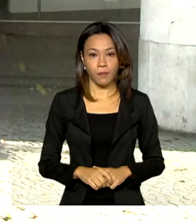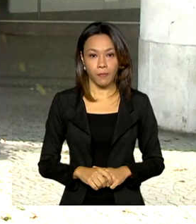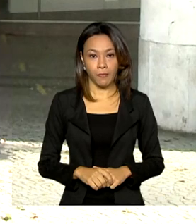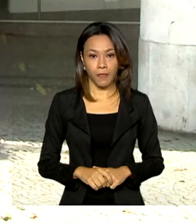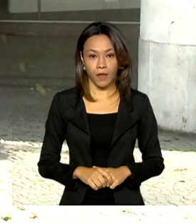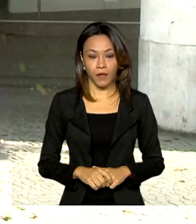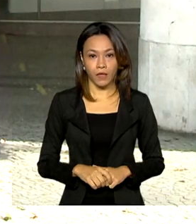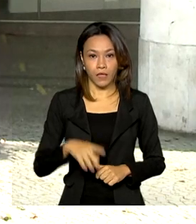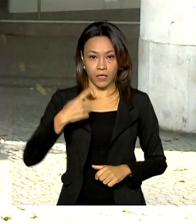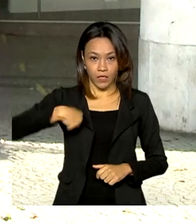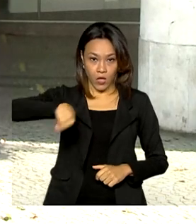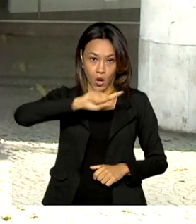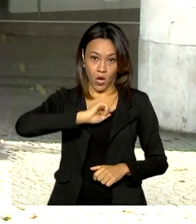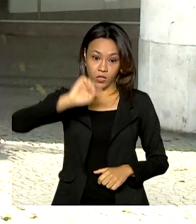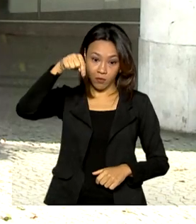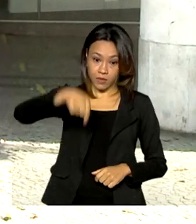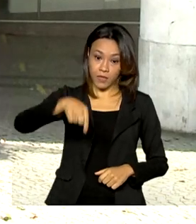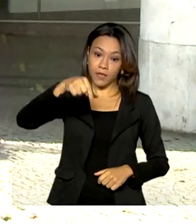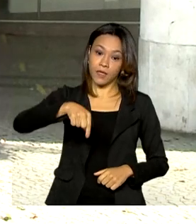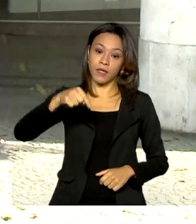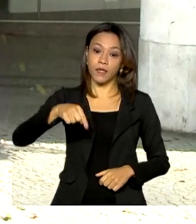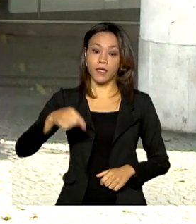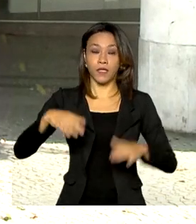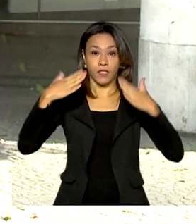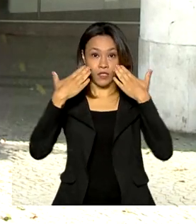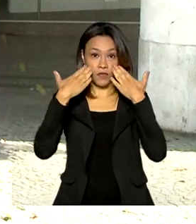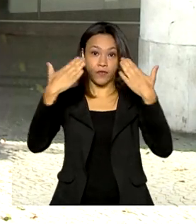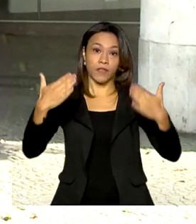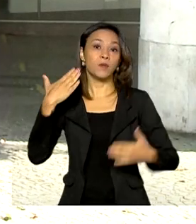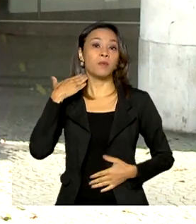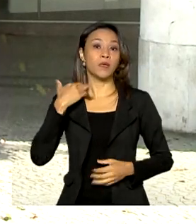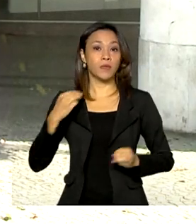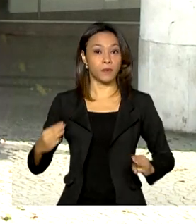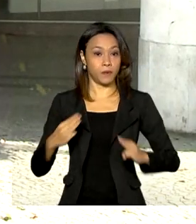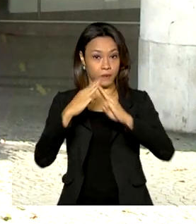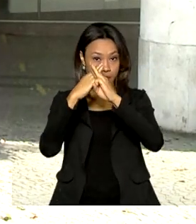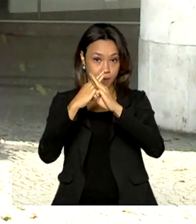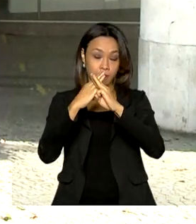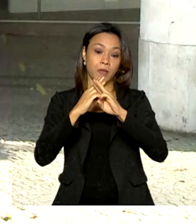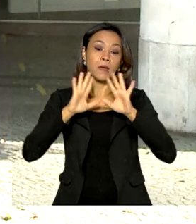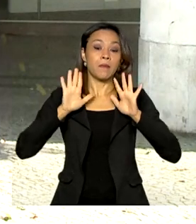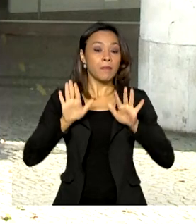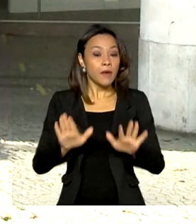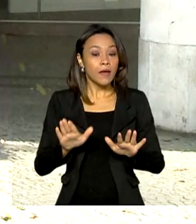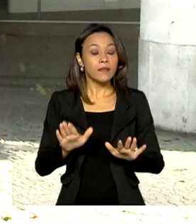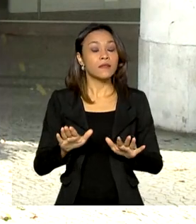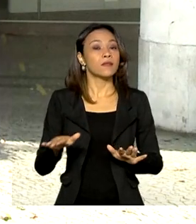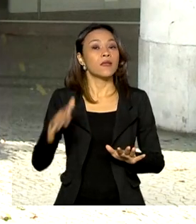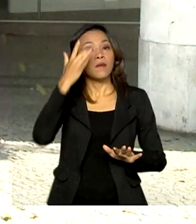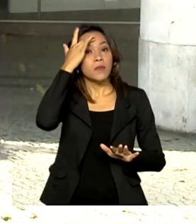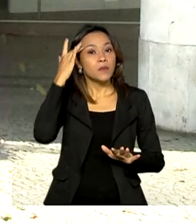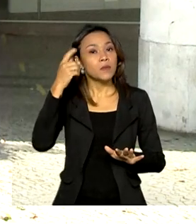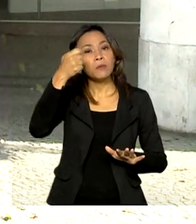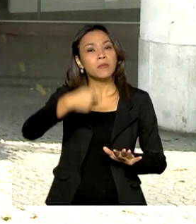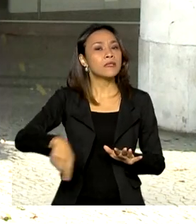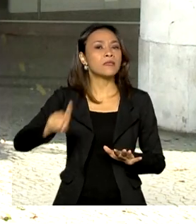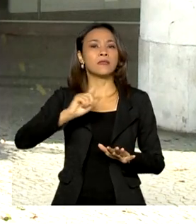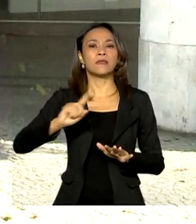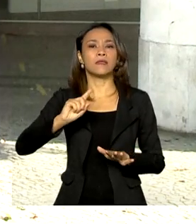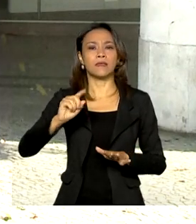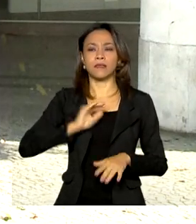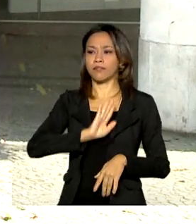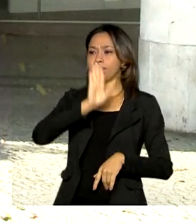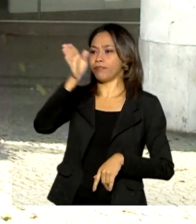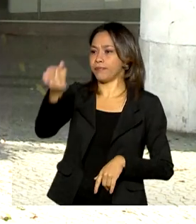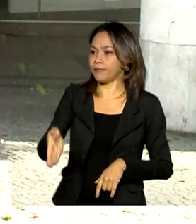E nós estamos aqui em frente a uma agência bancária da Caixa Econômica. Mas o beneficiário não precisa se deslocar até a